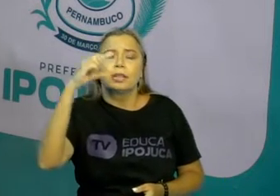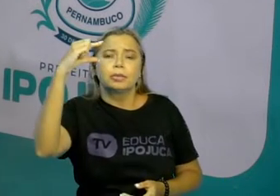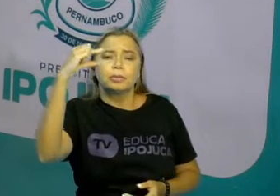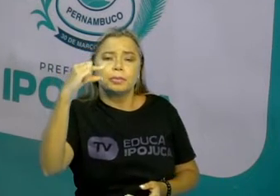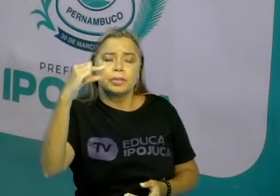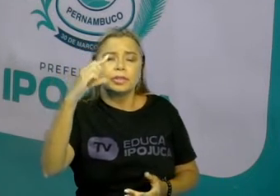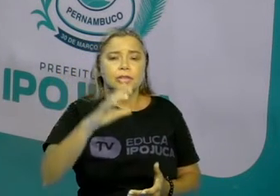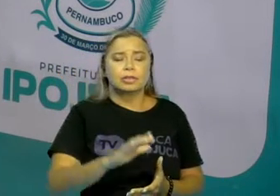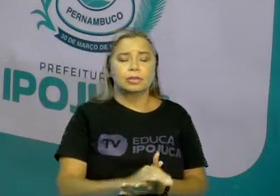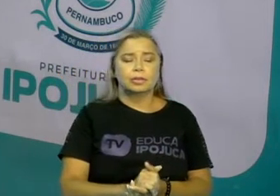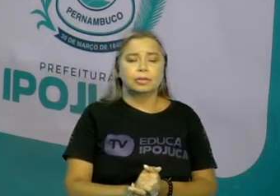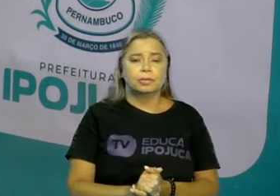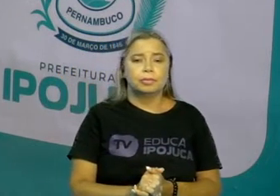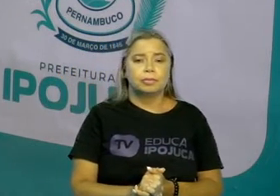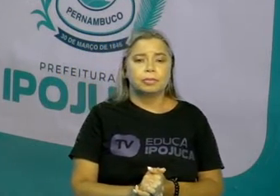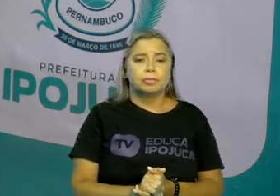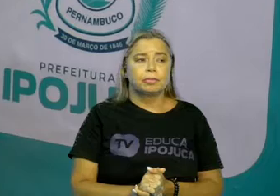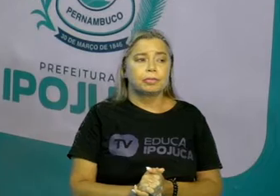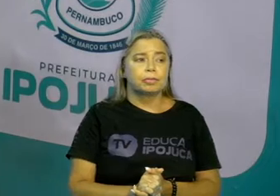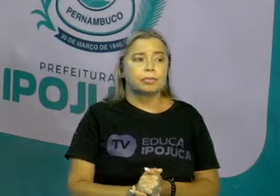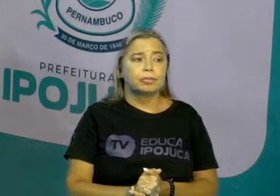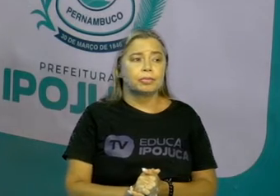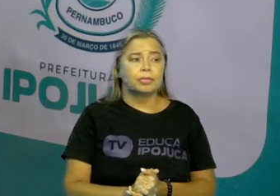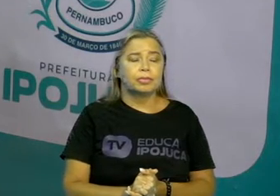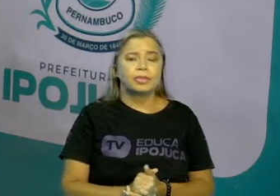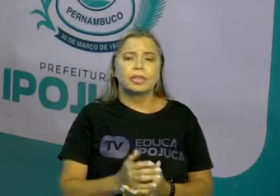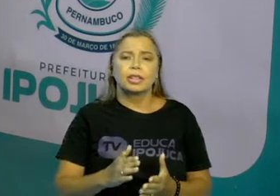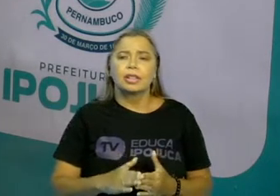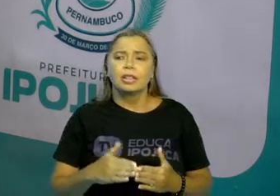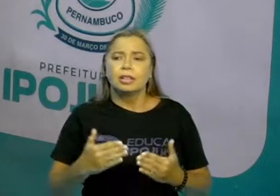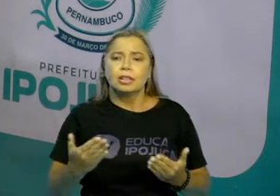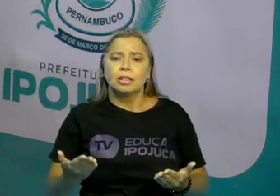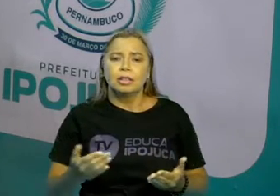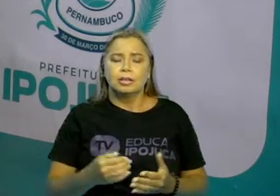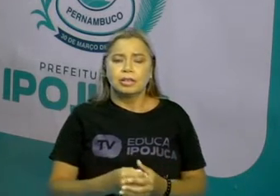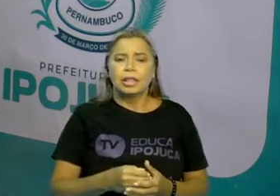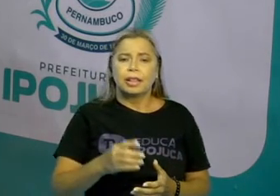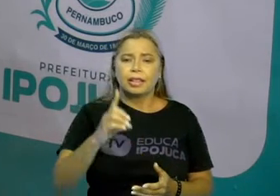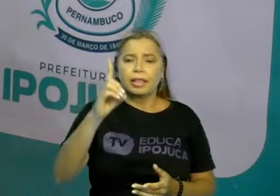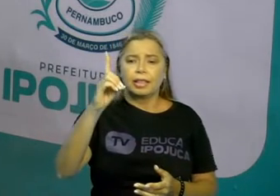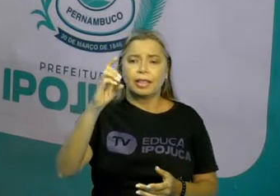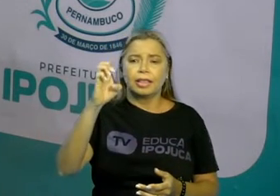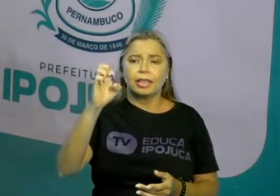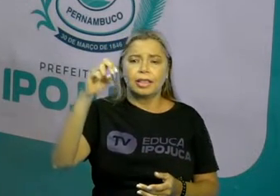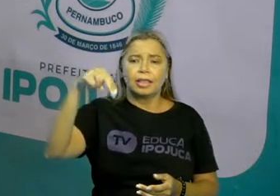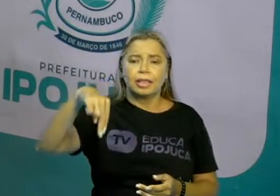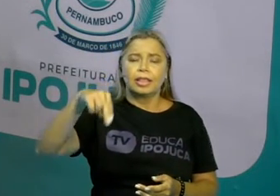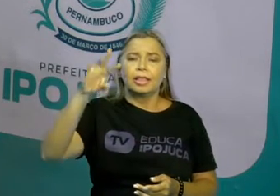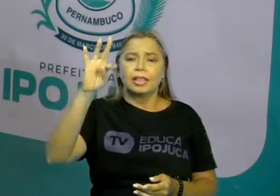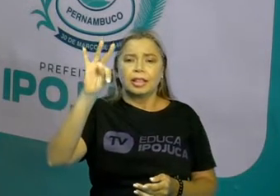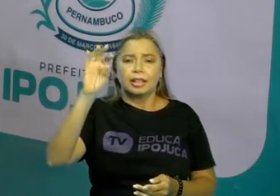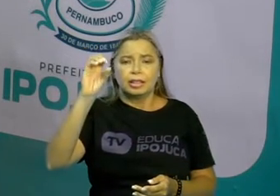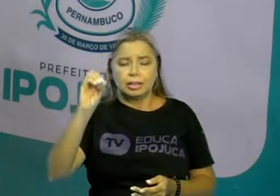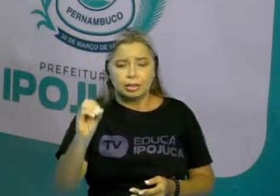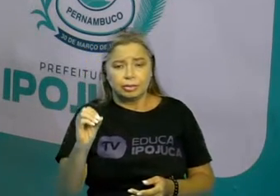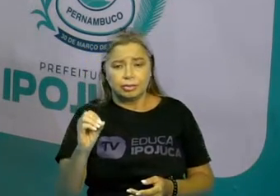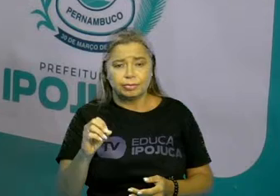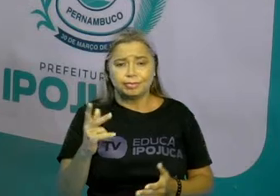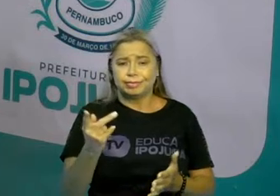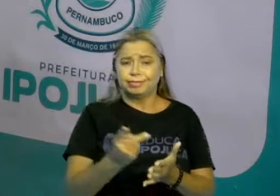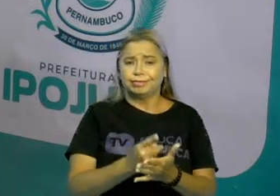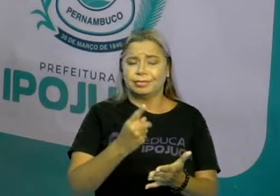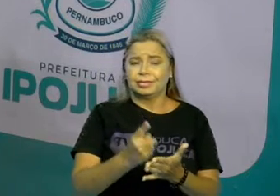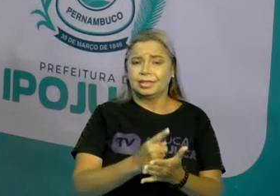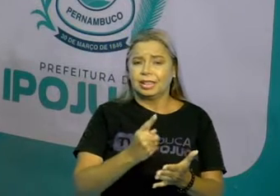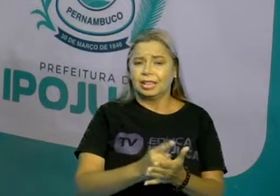Já a gente tem o quê? Dentro. Ah, é dentro mesmo. Deixa dentro. Bota